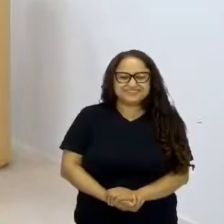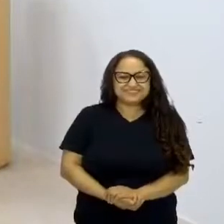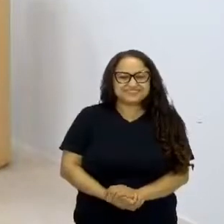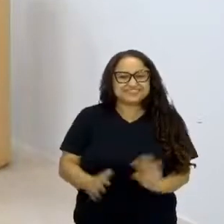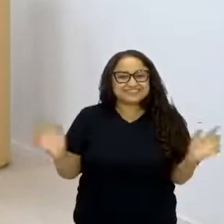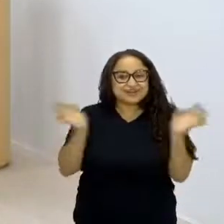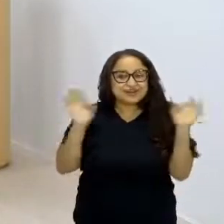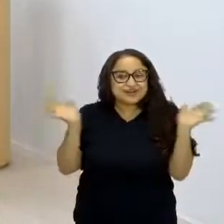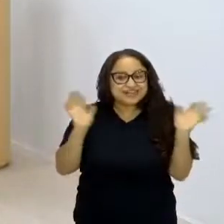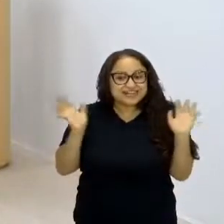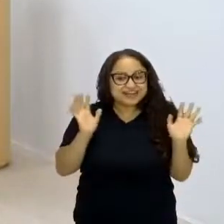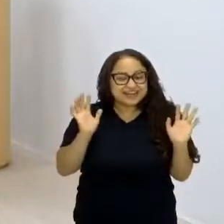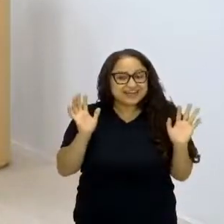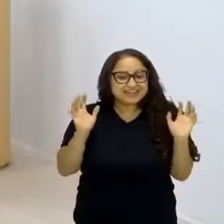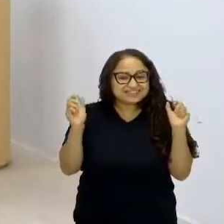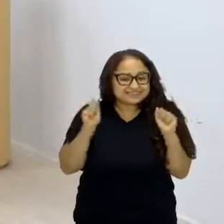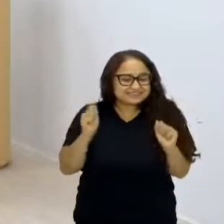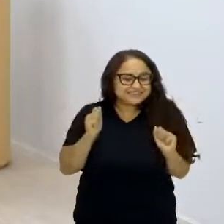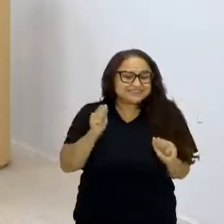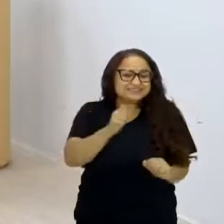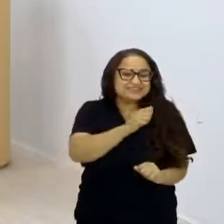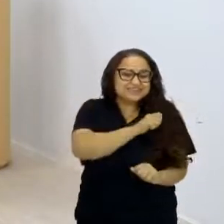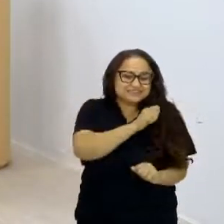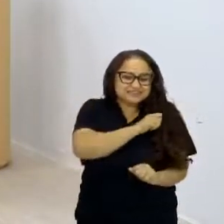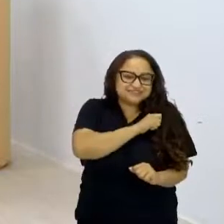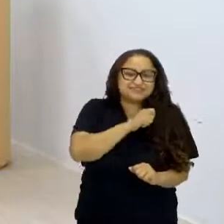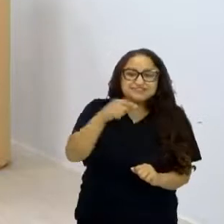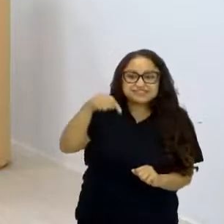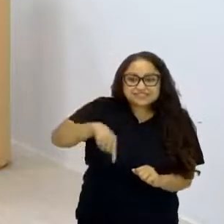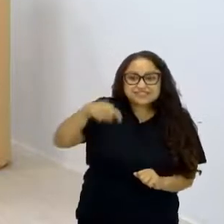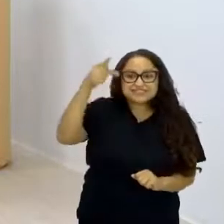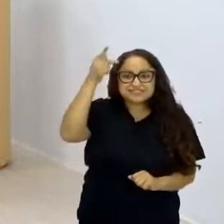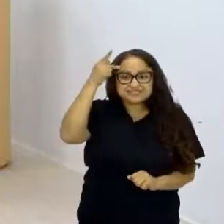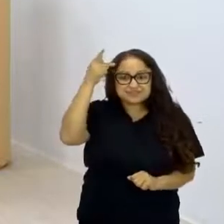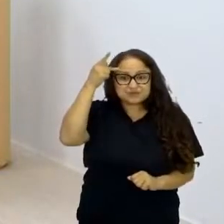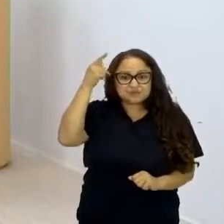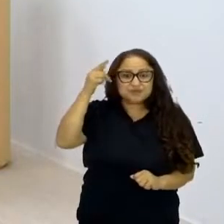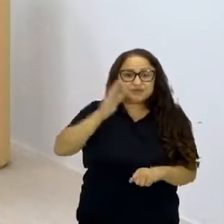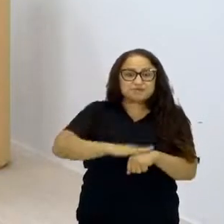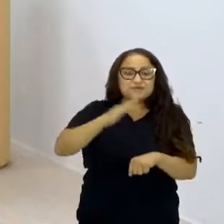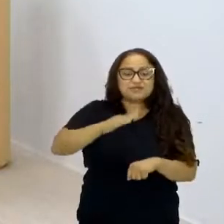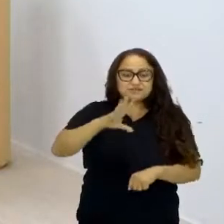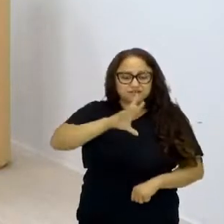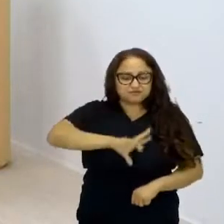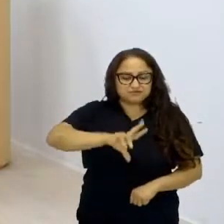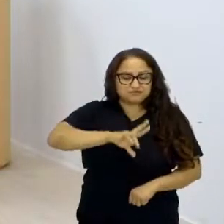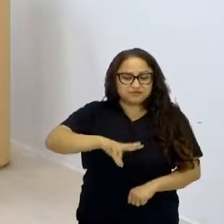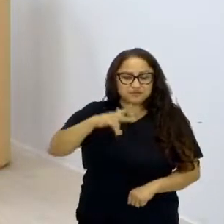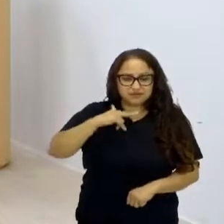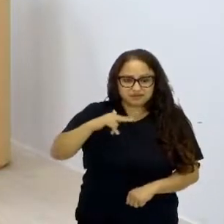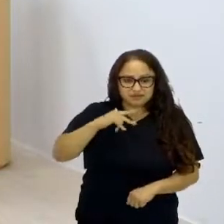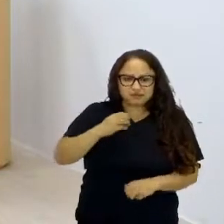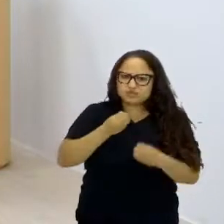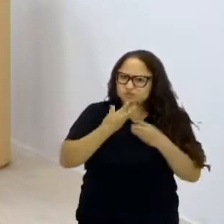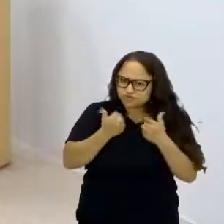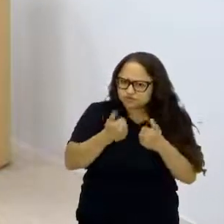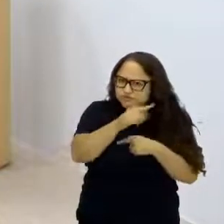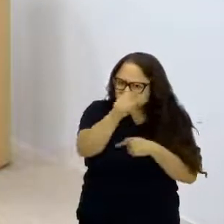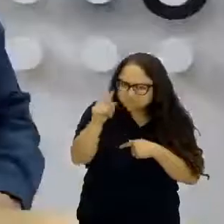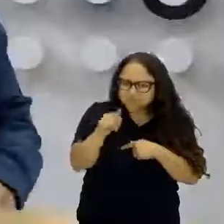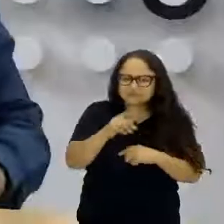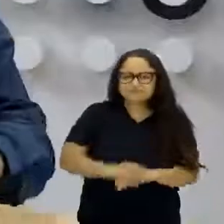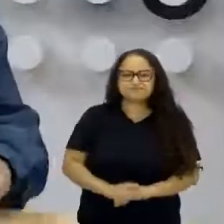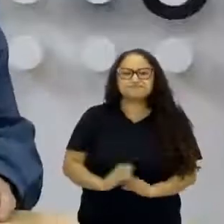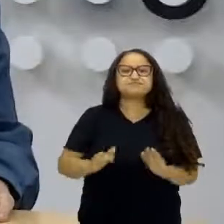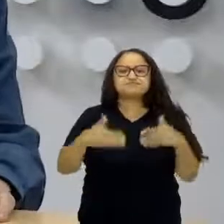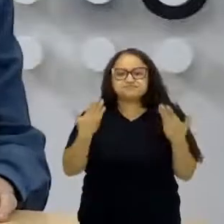Diz-se o estudante do estado de São Paulo, estamos aqui para mais uma aula de língua portuguesa. Tudo bem com vocês? Então,